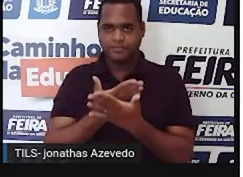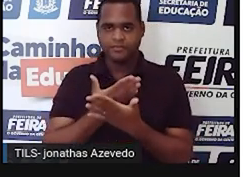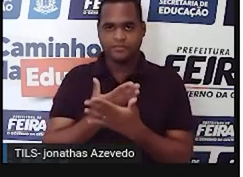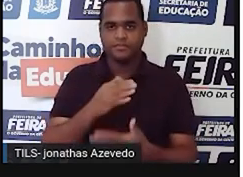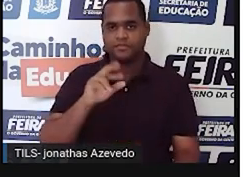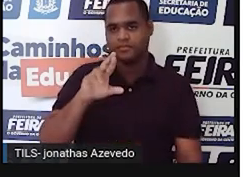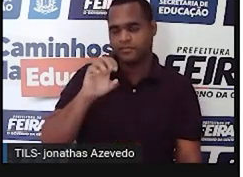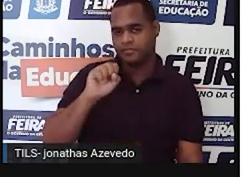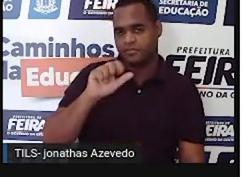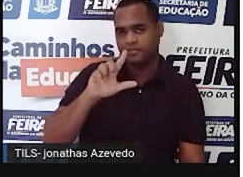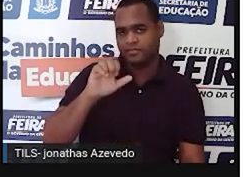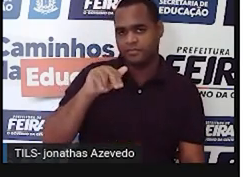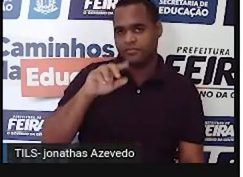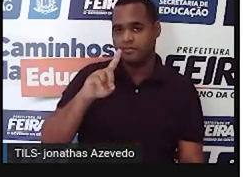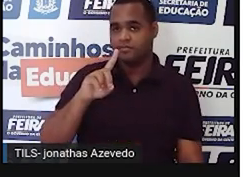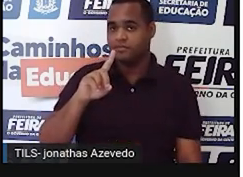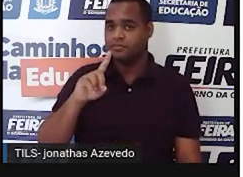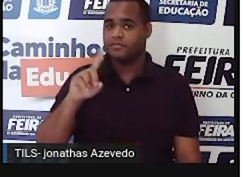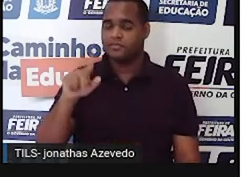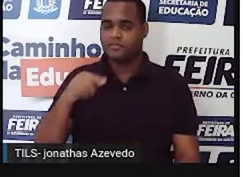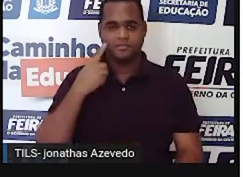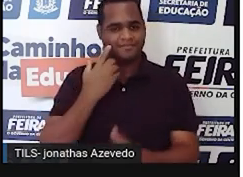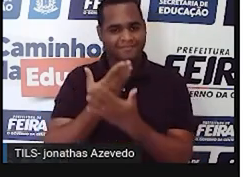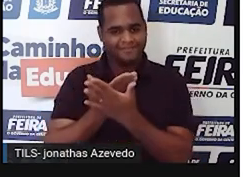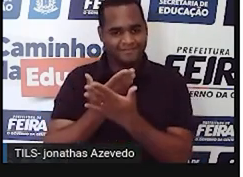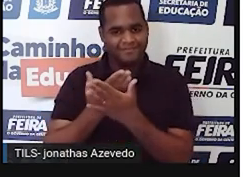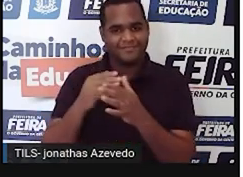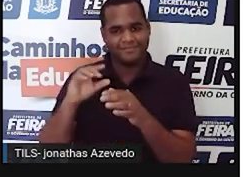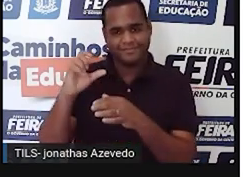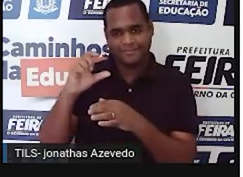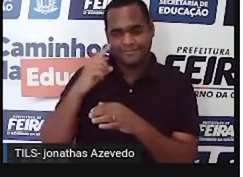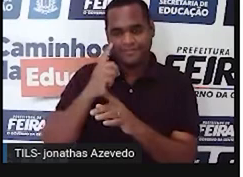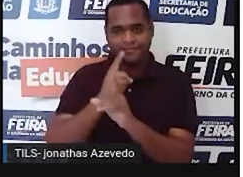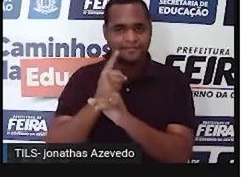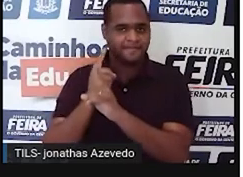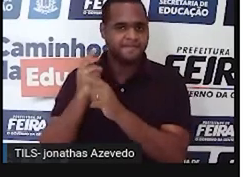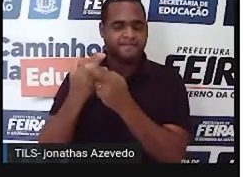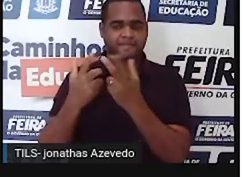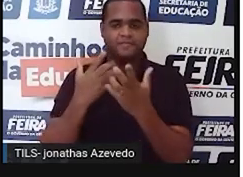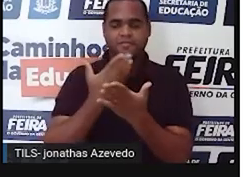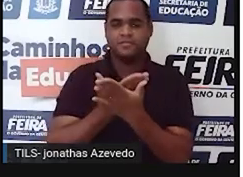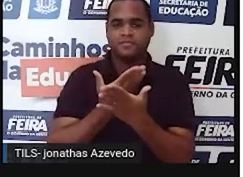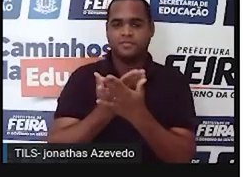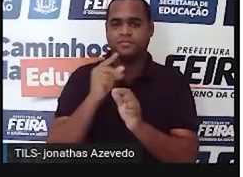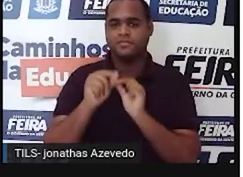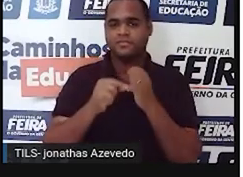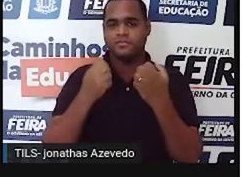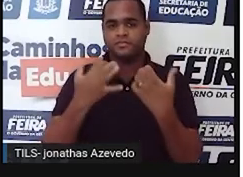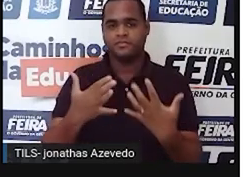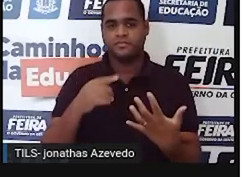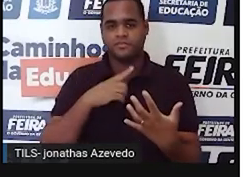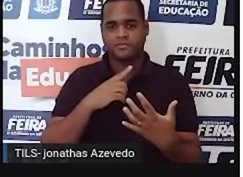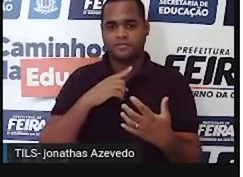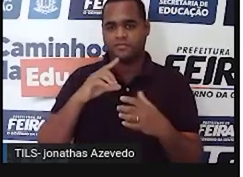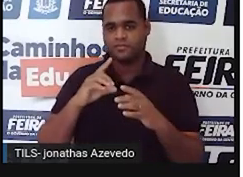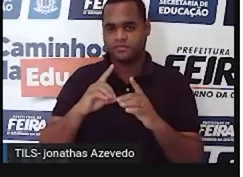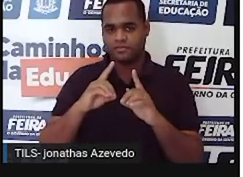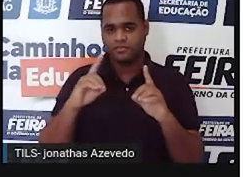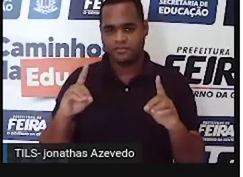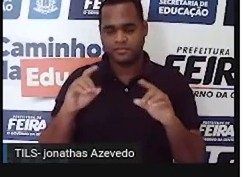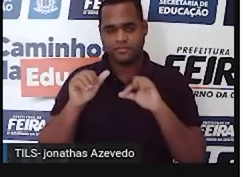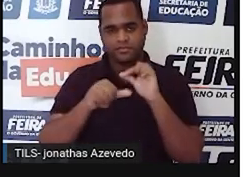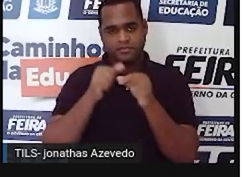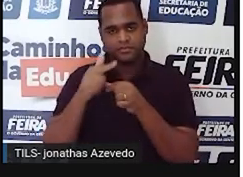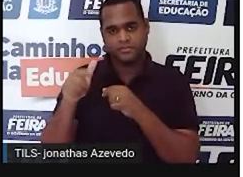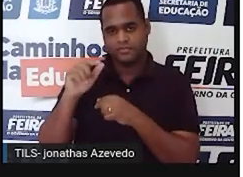parte do laboratório de Maurice Wilkins. E ela estudava um fenômeno que é chamada de difração através dos